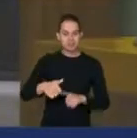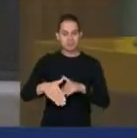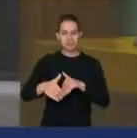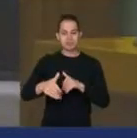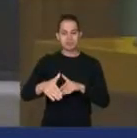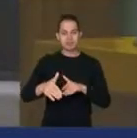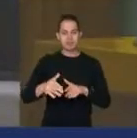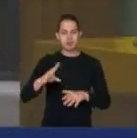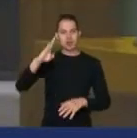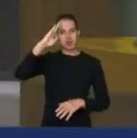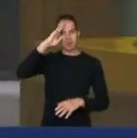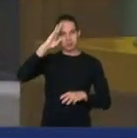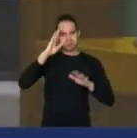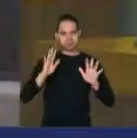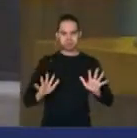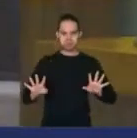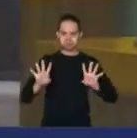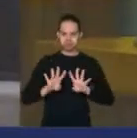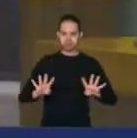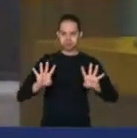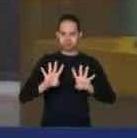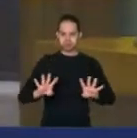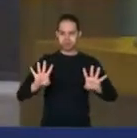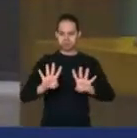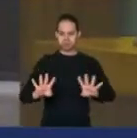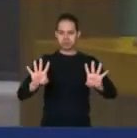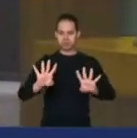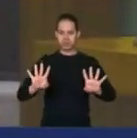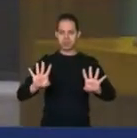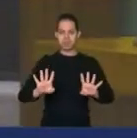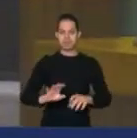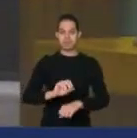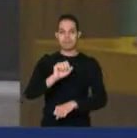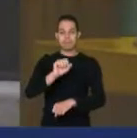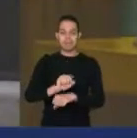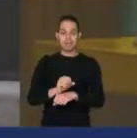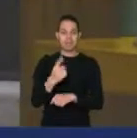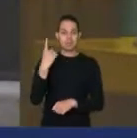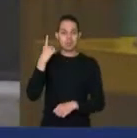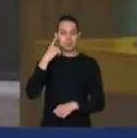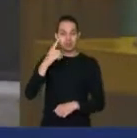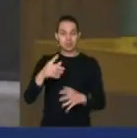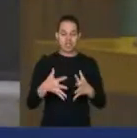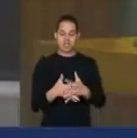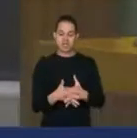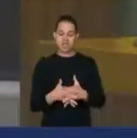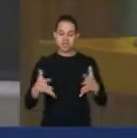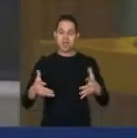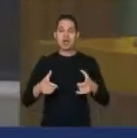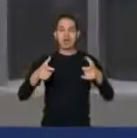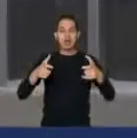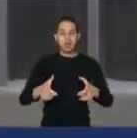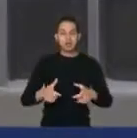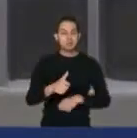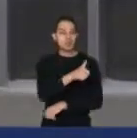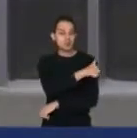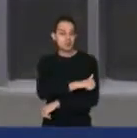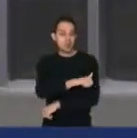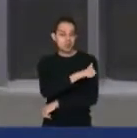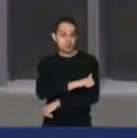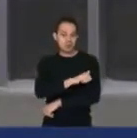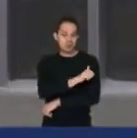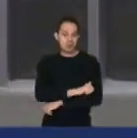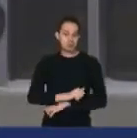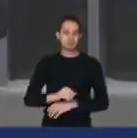Exército faça a sua tradicional parada do dia da independência em Copacabana, junto